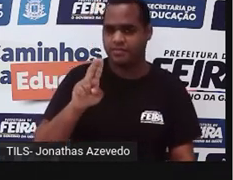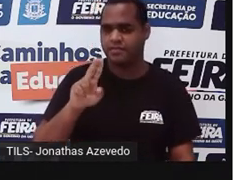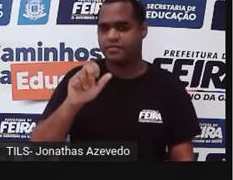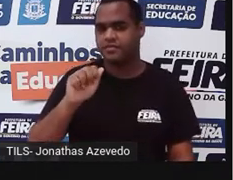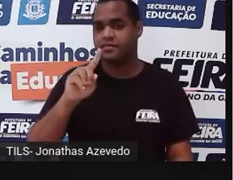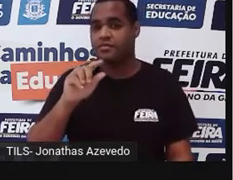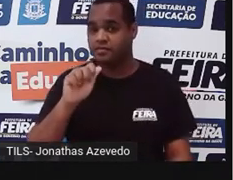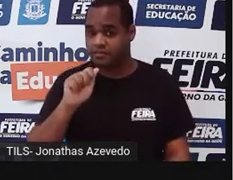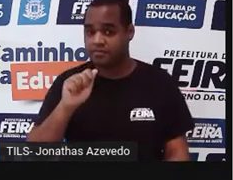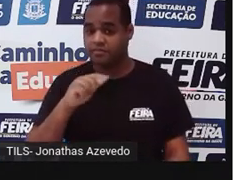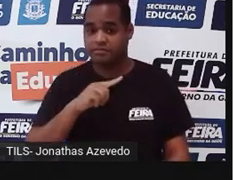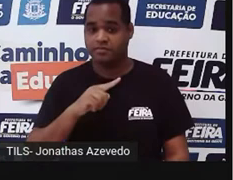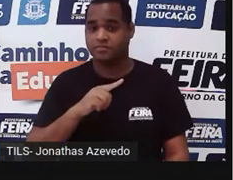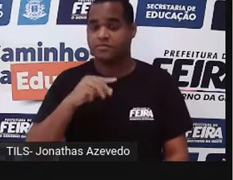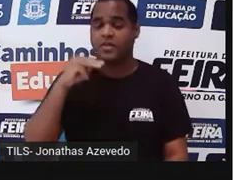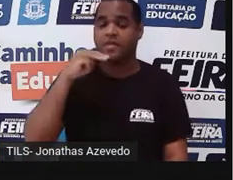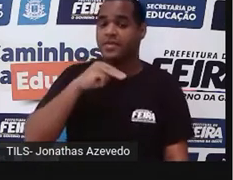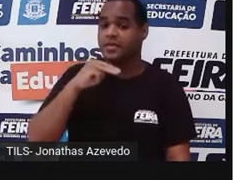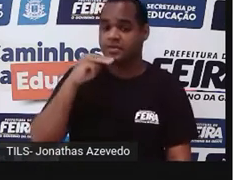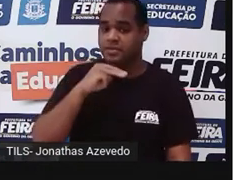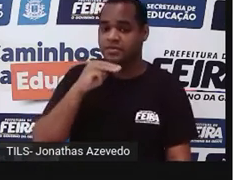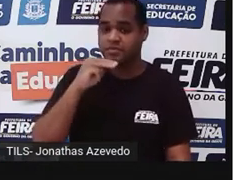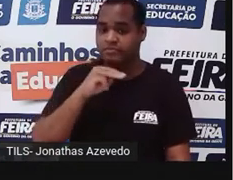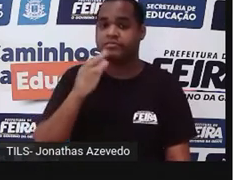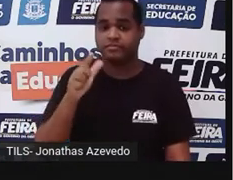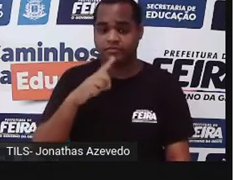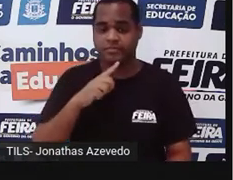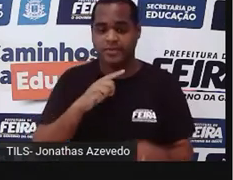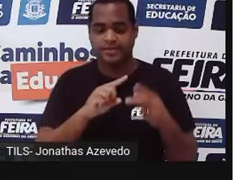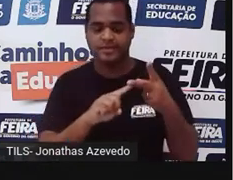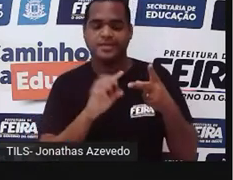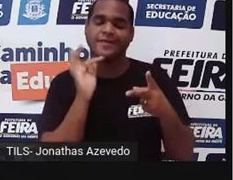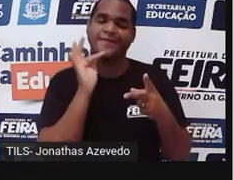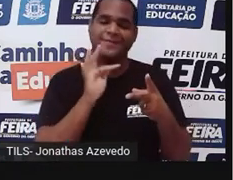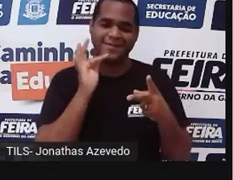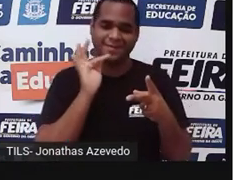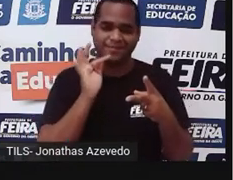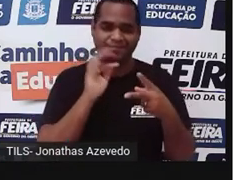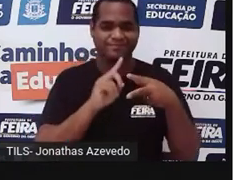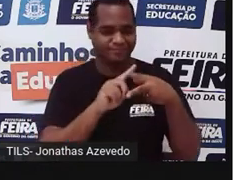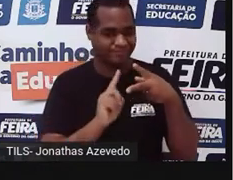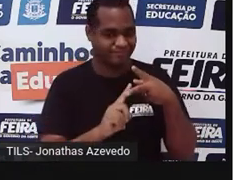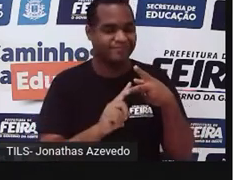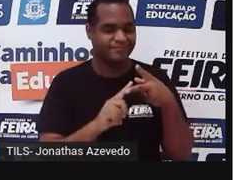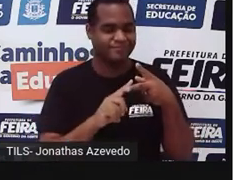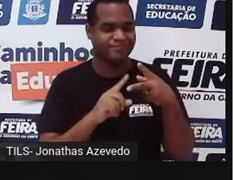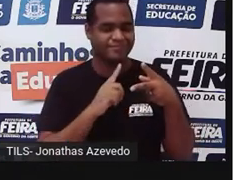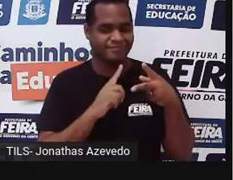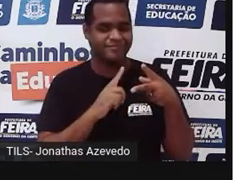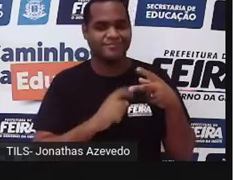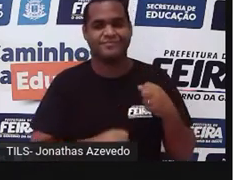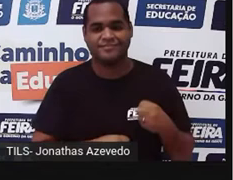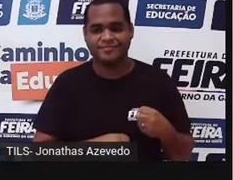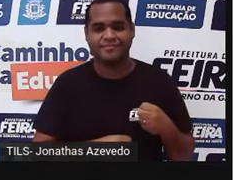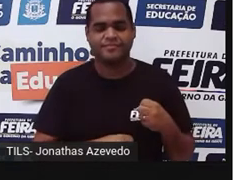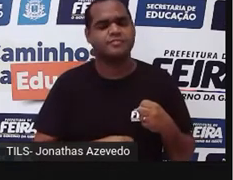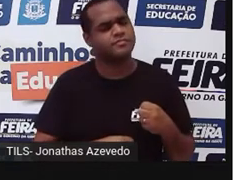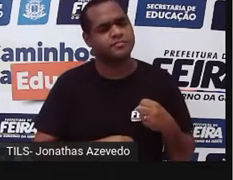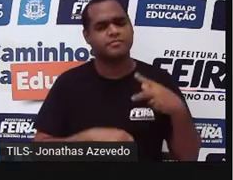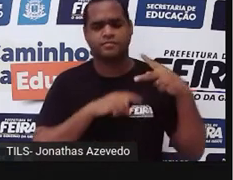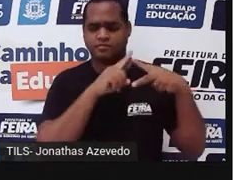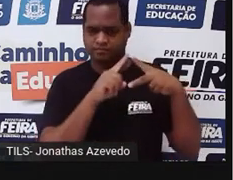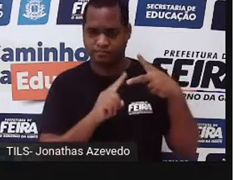participação do gameta masculino, que é o espermatozoide, e do gameta feminino, que é o ovócito ou o óvulo. E,